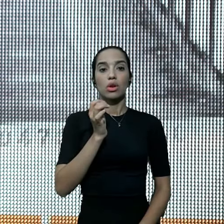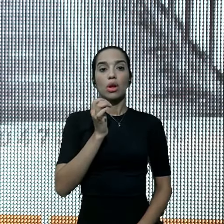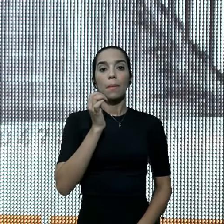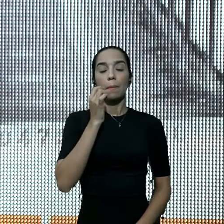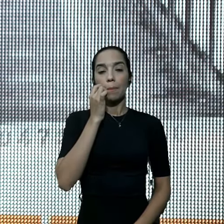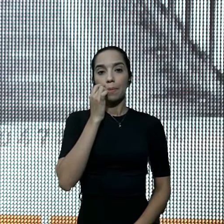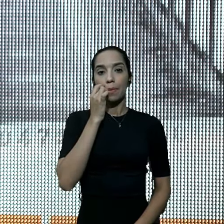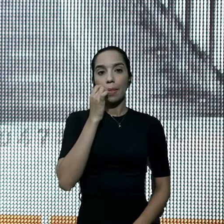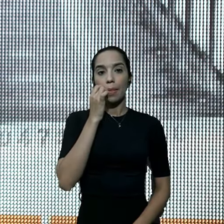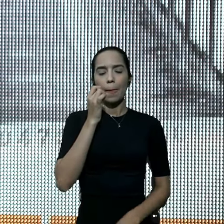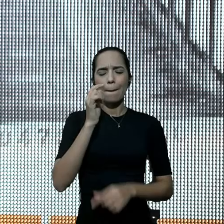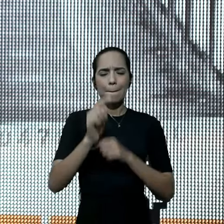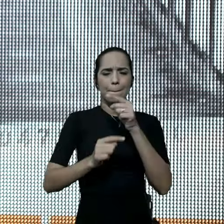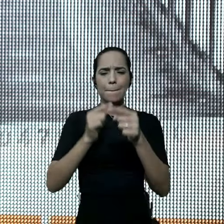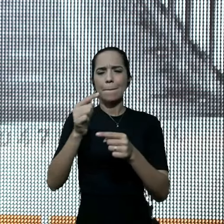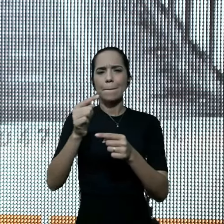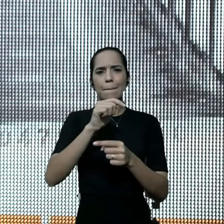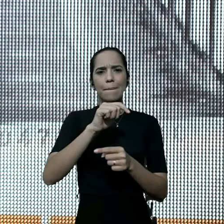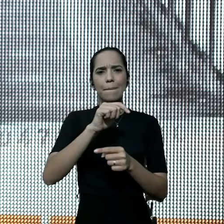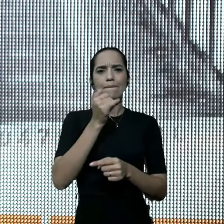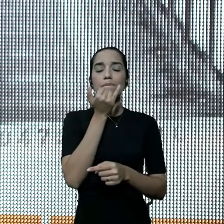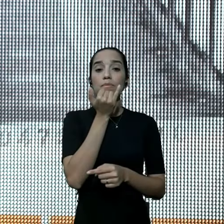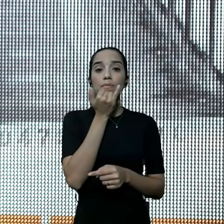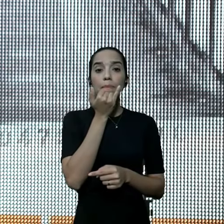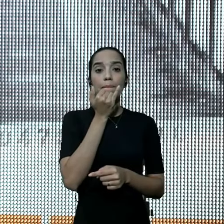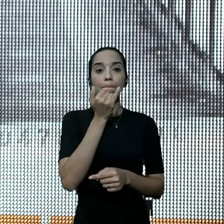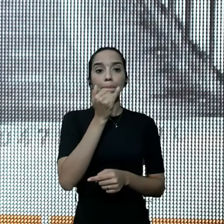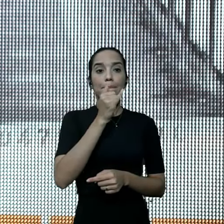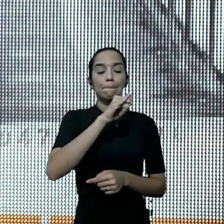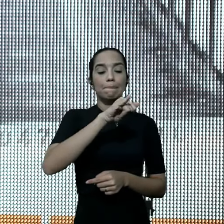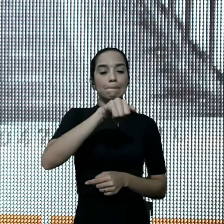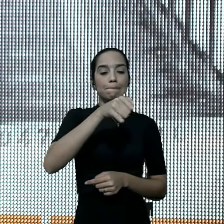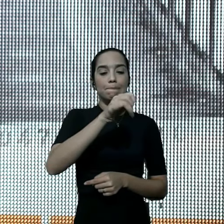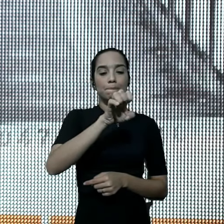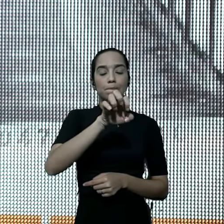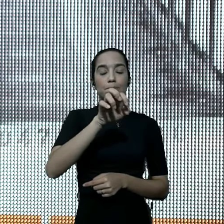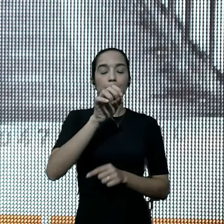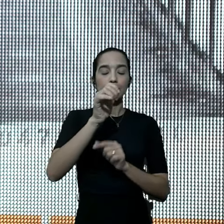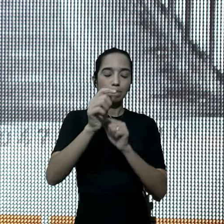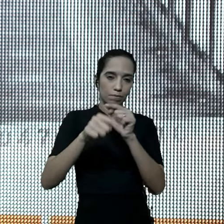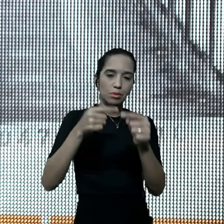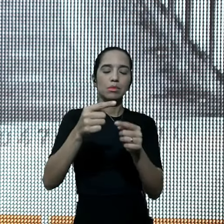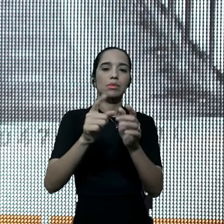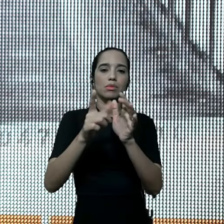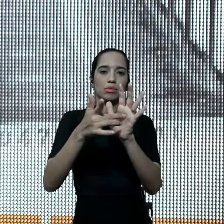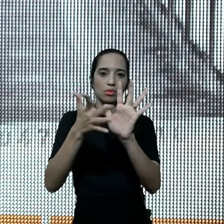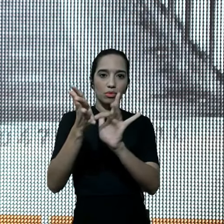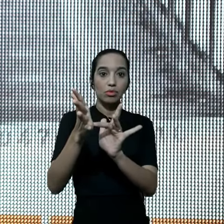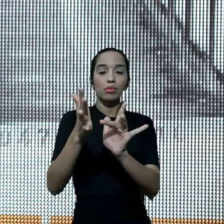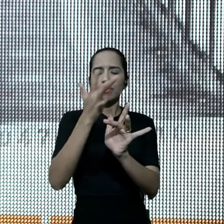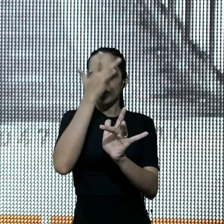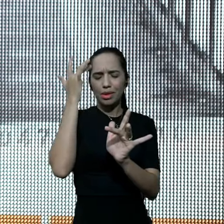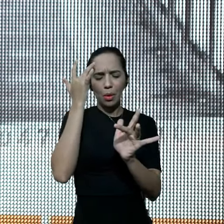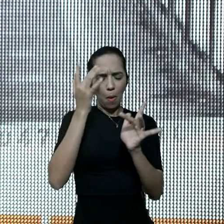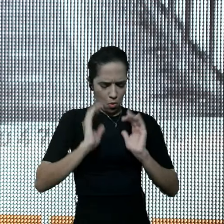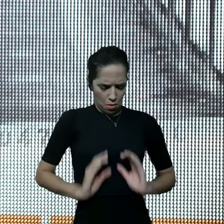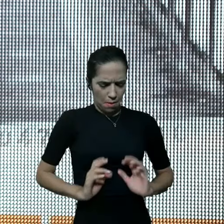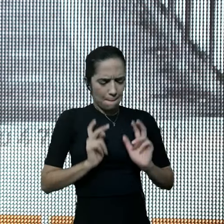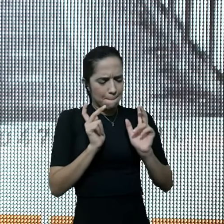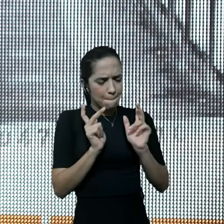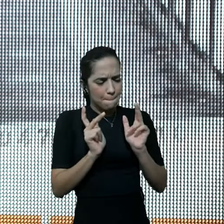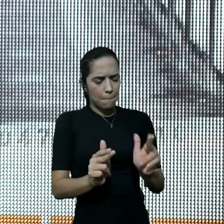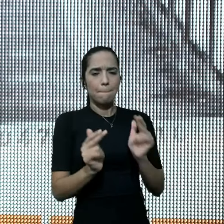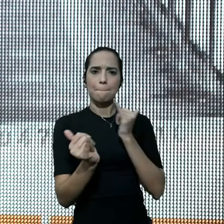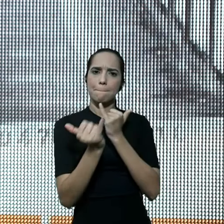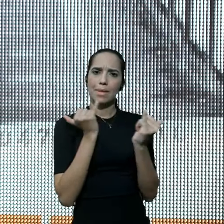Jerusalém, as pessoas caminhavam de maneira tão parecida com Jesus, eles tinham a atitude, a